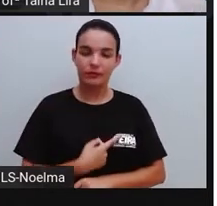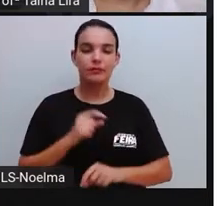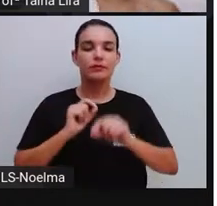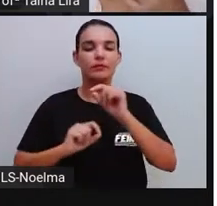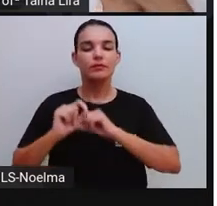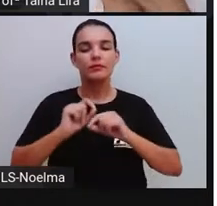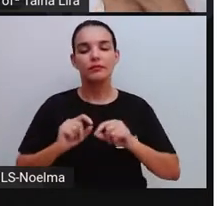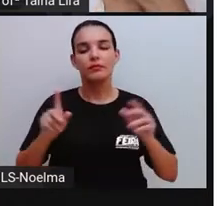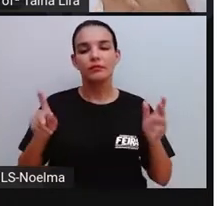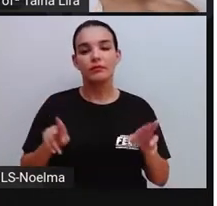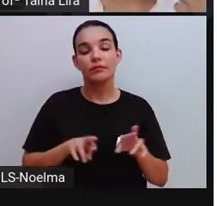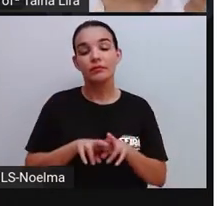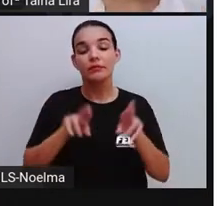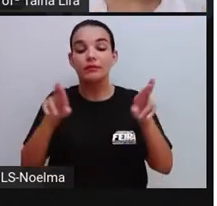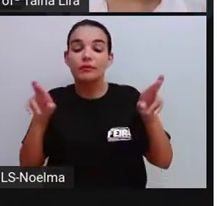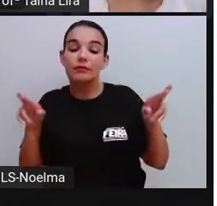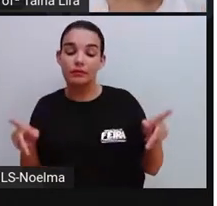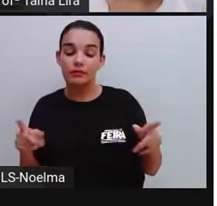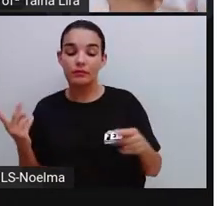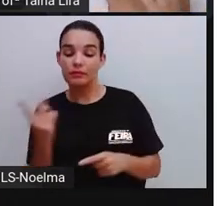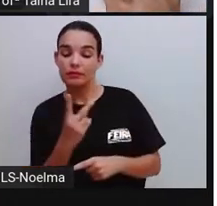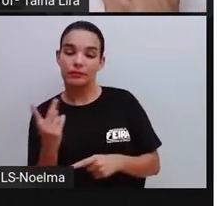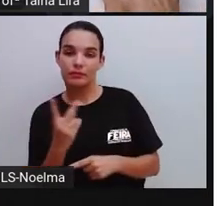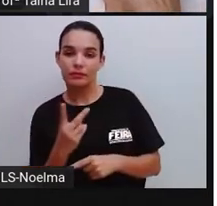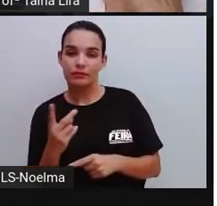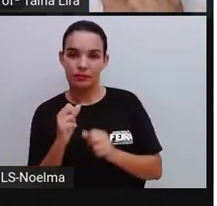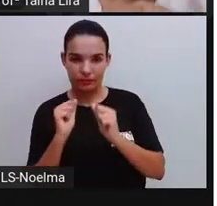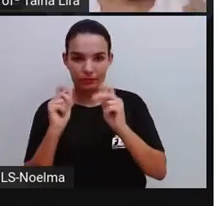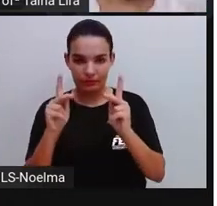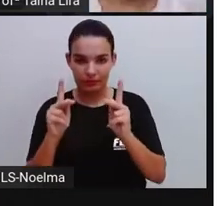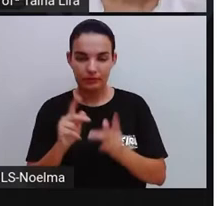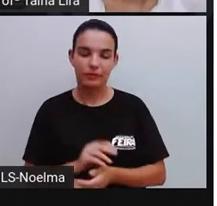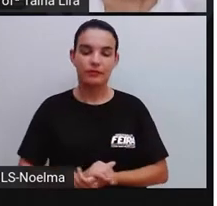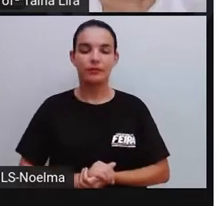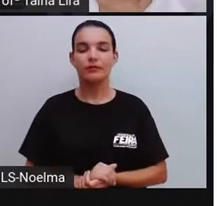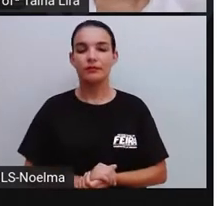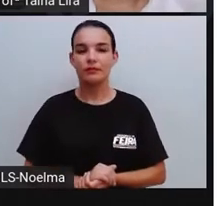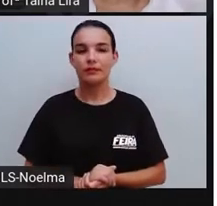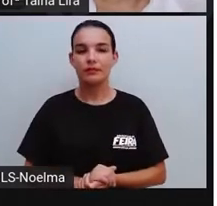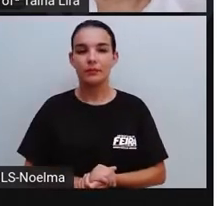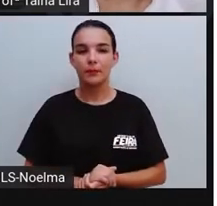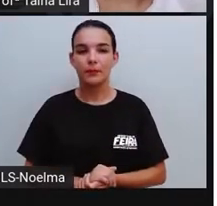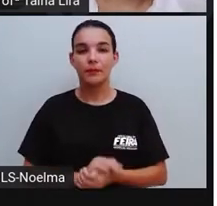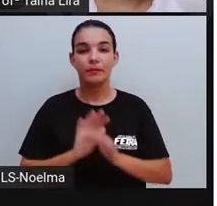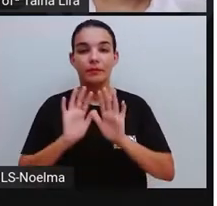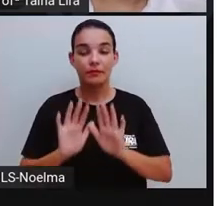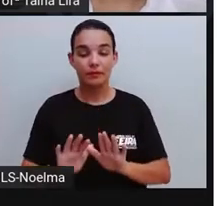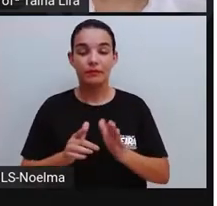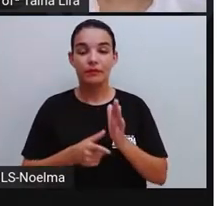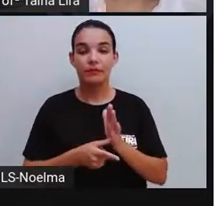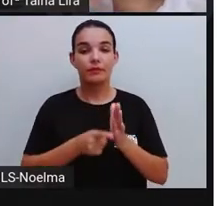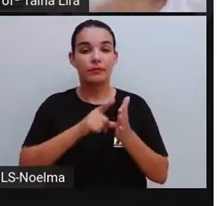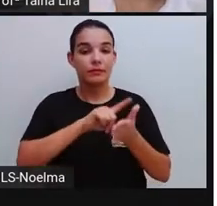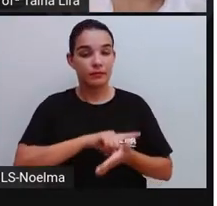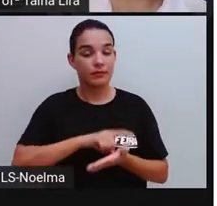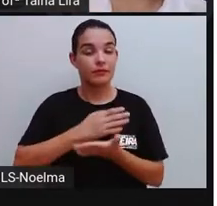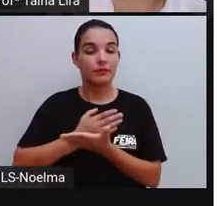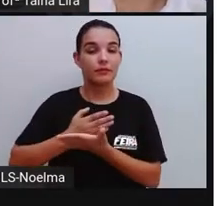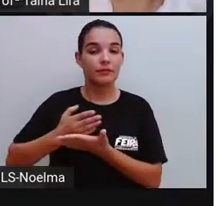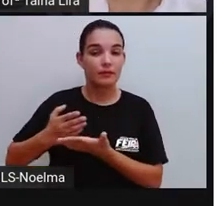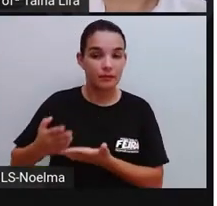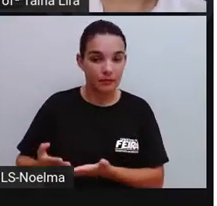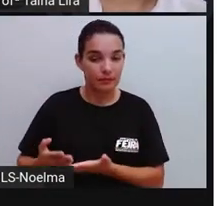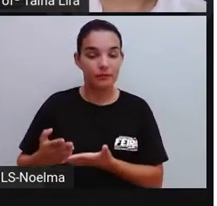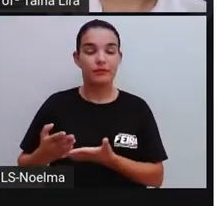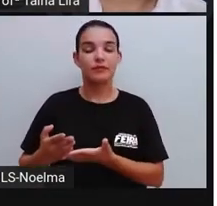diferença da autobiografia para a biografia, tá bom? Só que antes da gente começar a falar